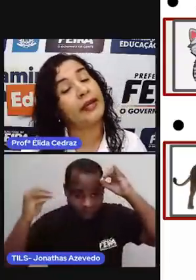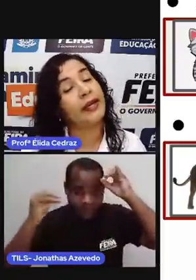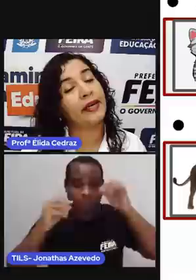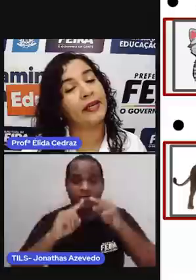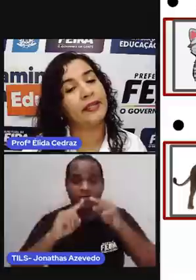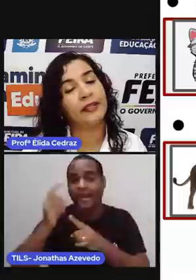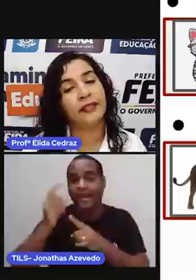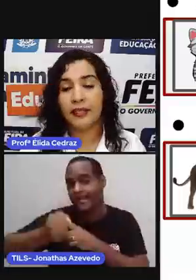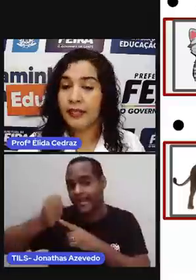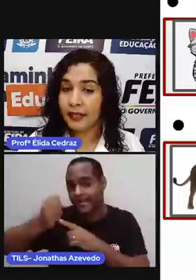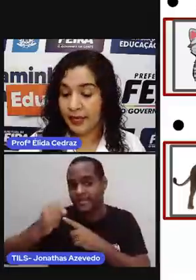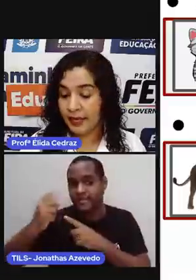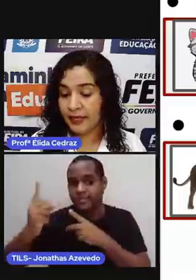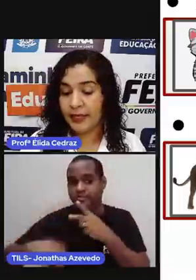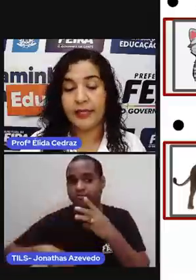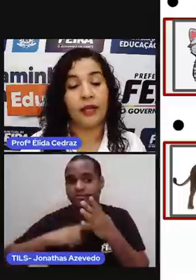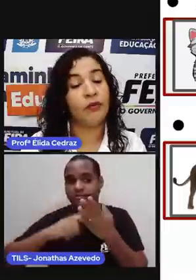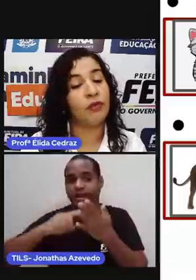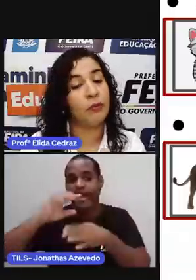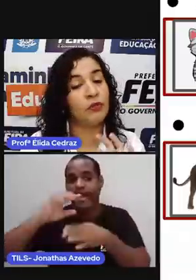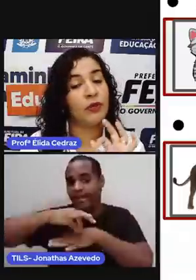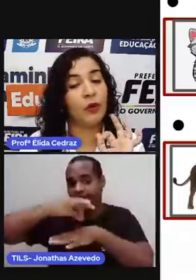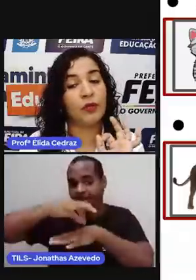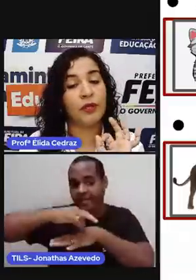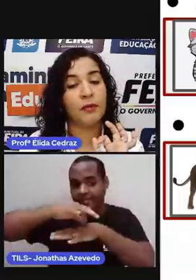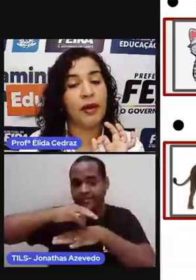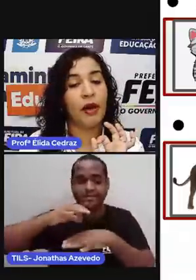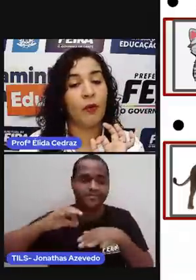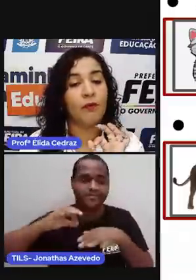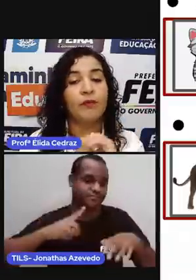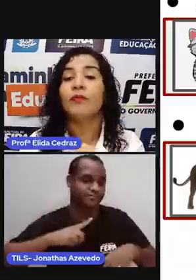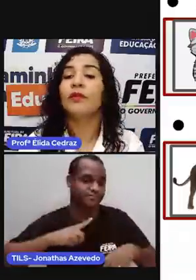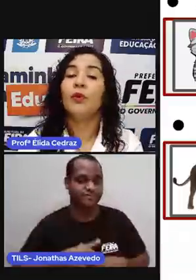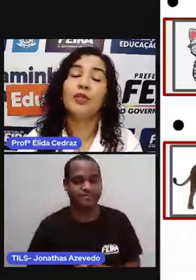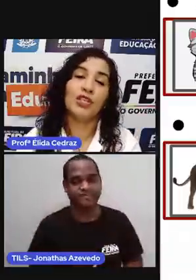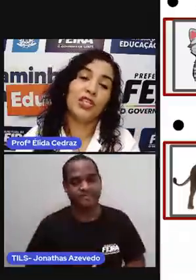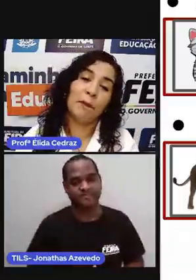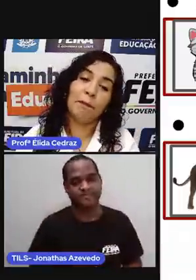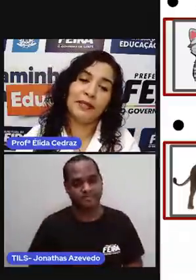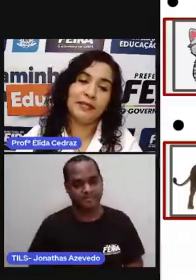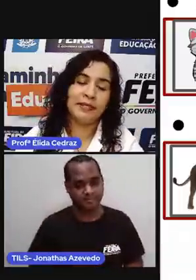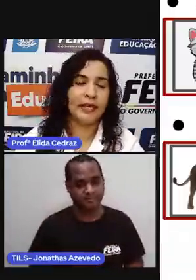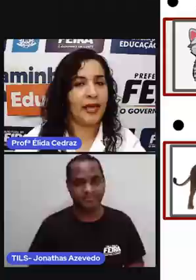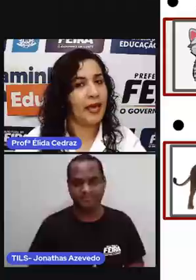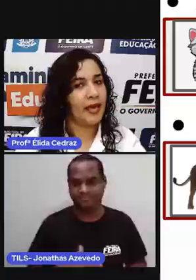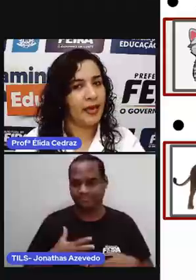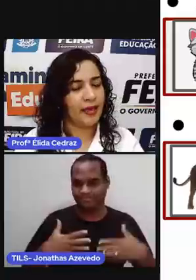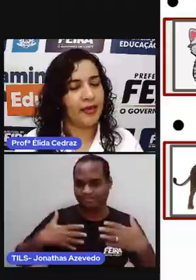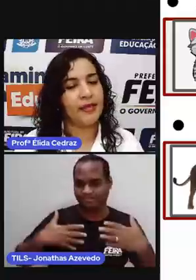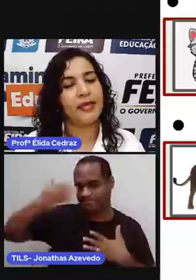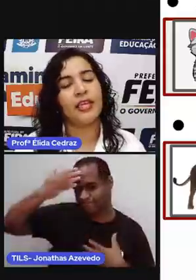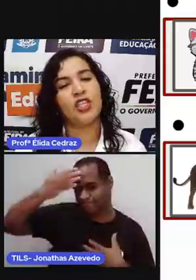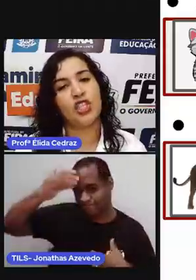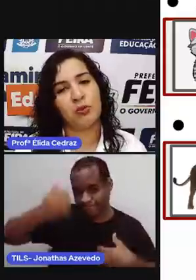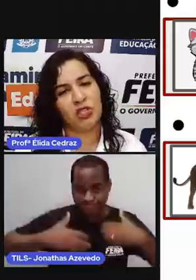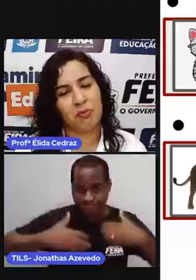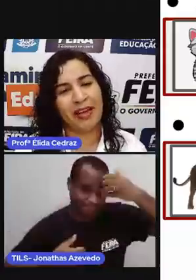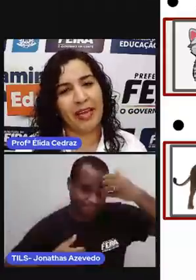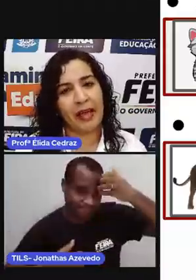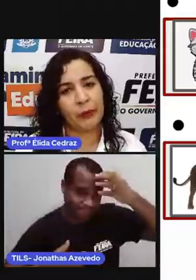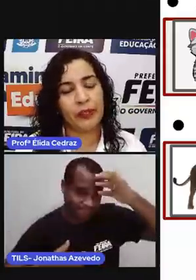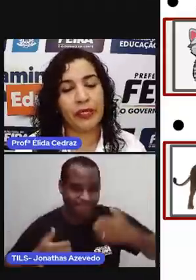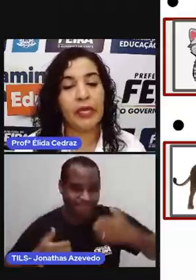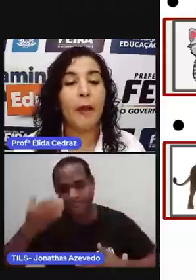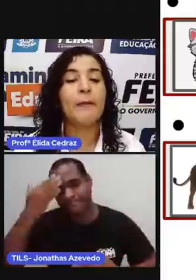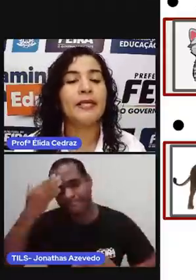a carne, né? Então, vamos ver outro animal. O chimpanzé. Que a gente chama de